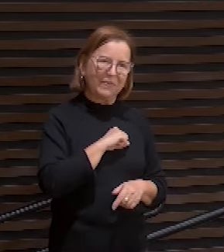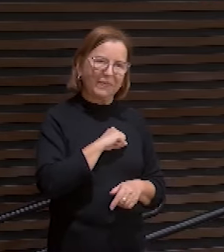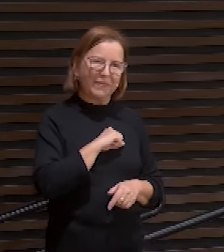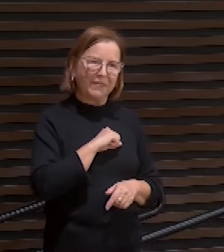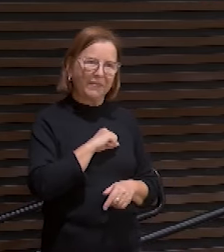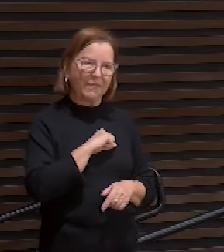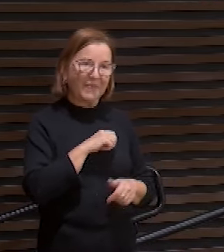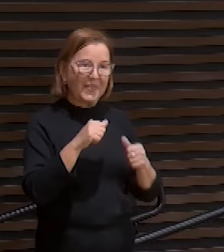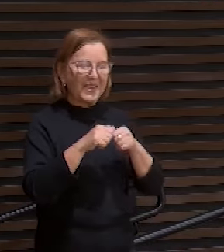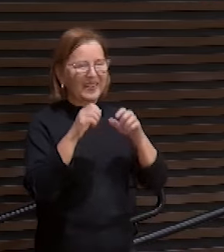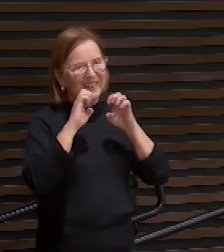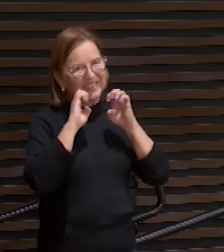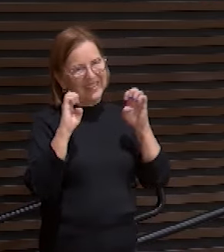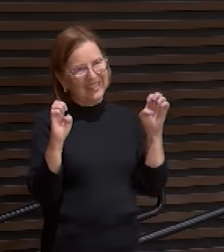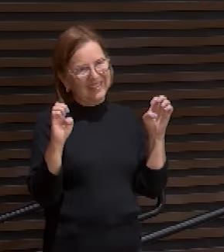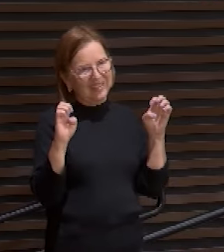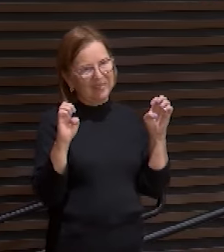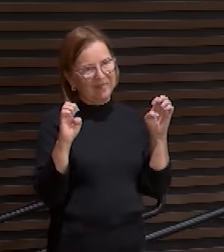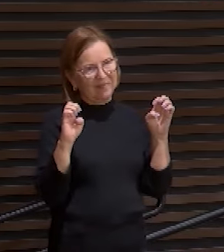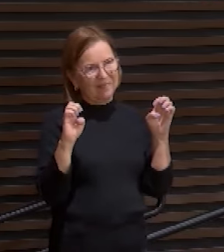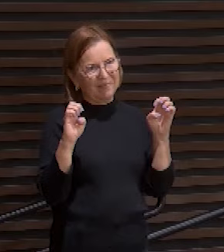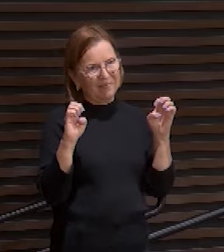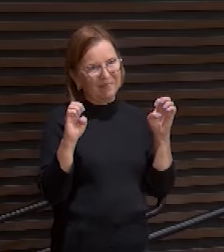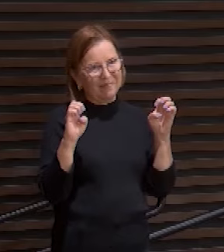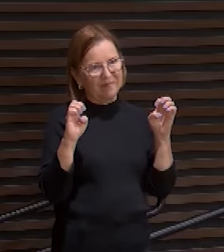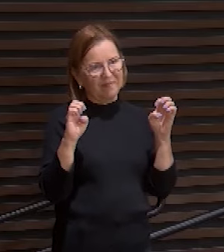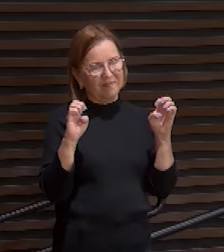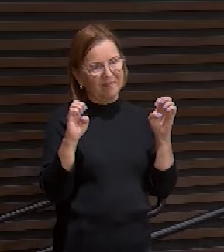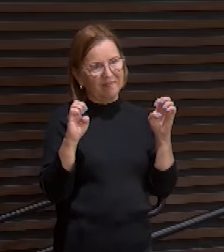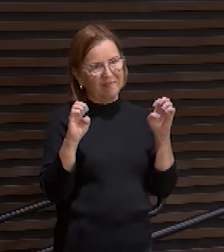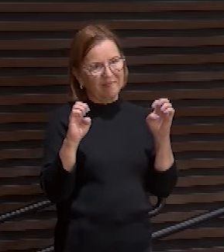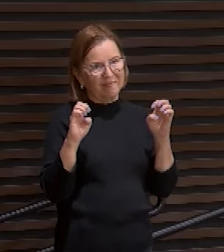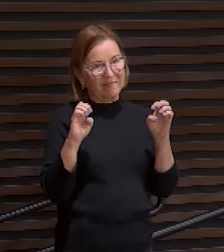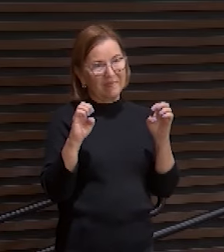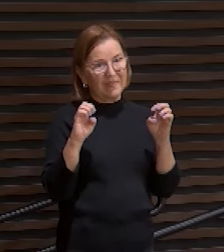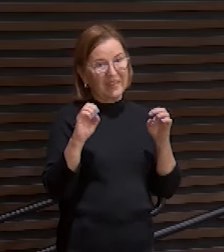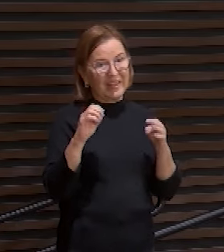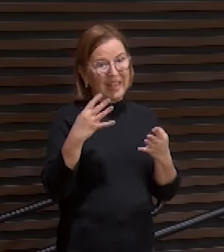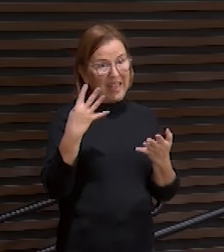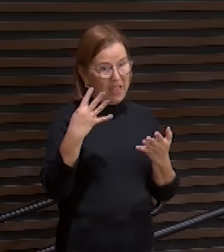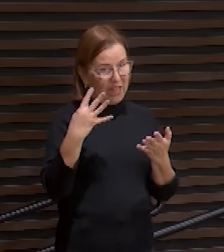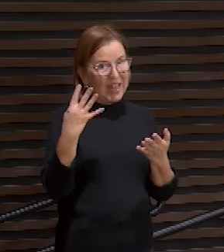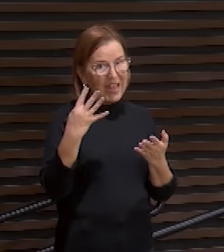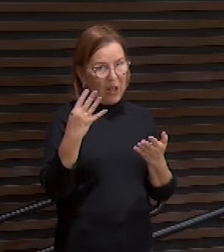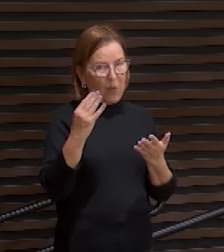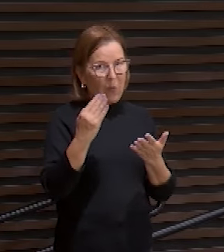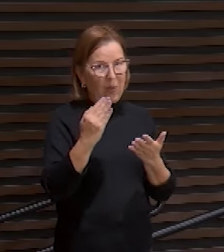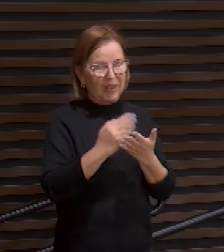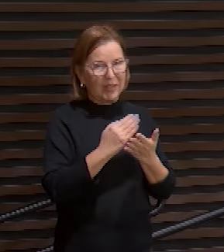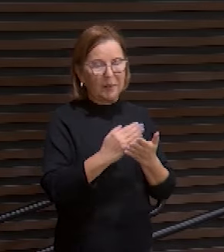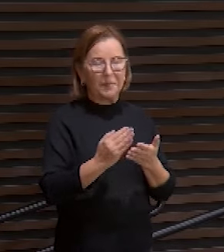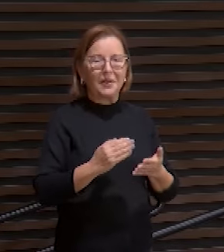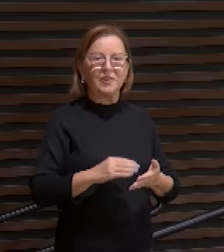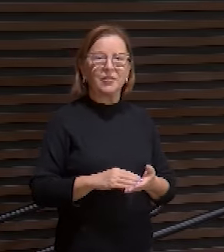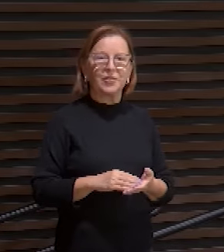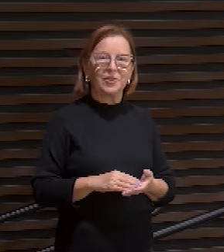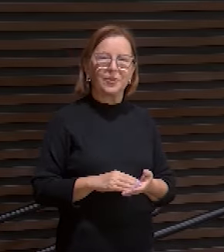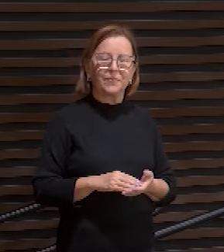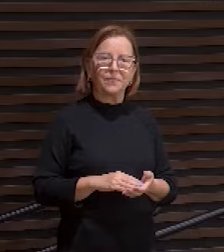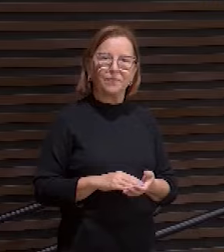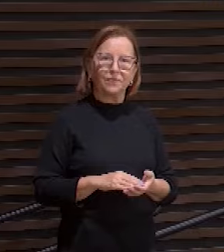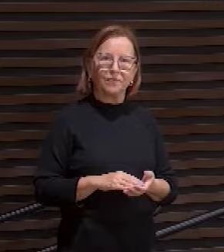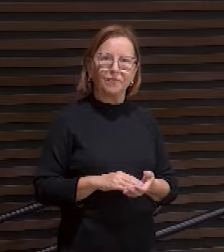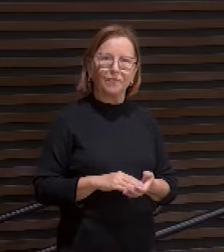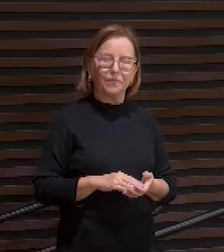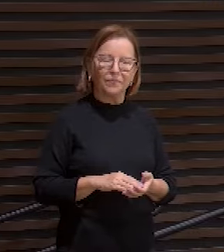esse é o evangelho e aí vamos para a quarta estrofe mais uma vez como eu disse é a repetição da estrofe